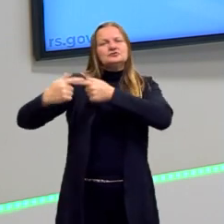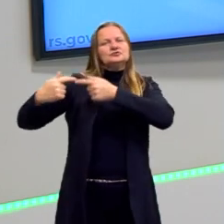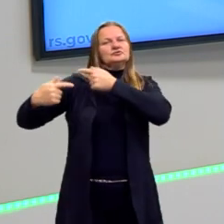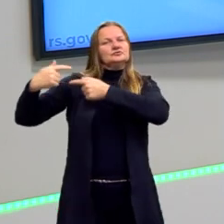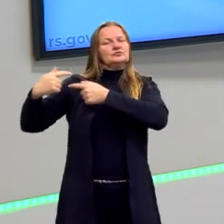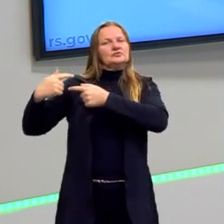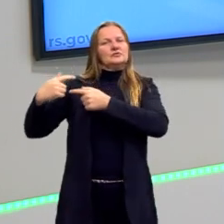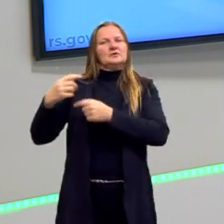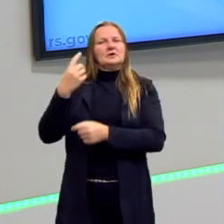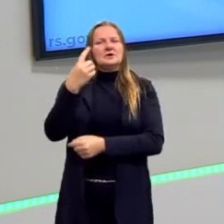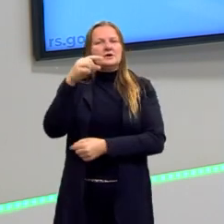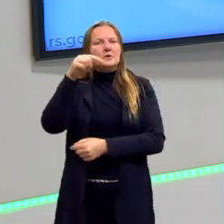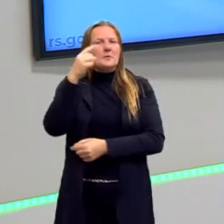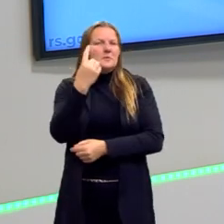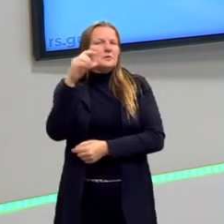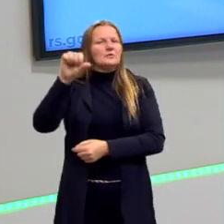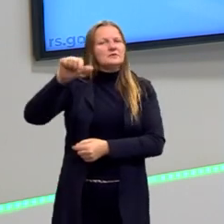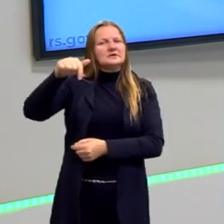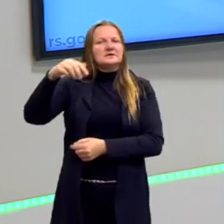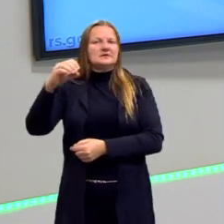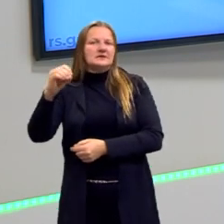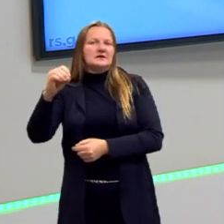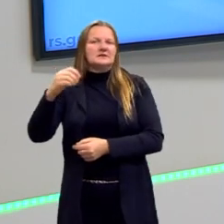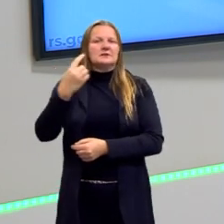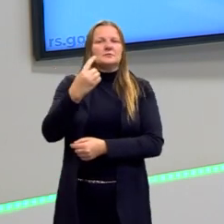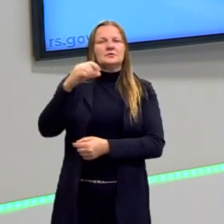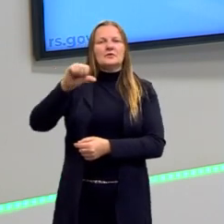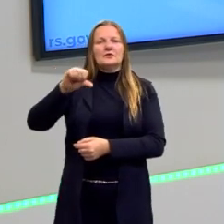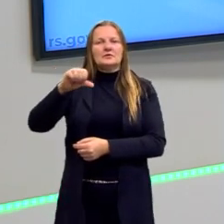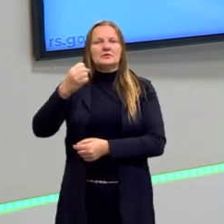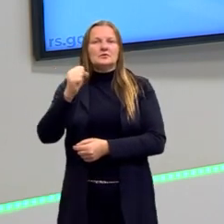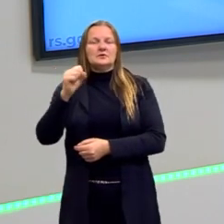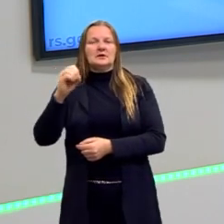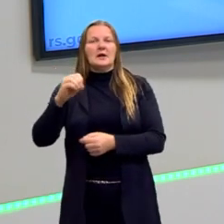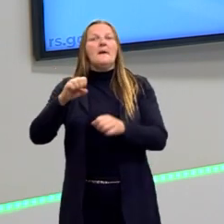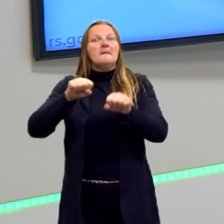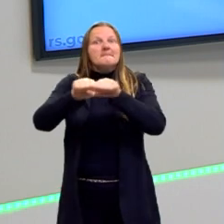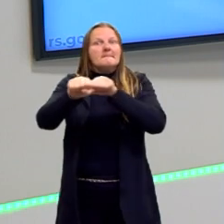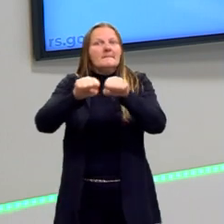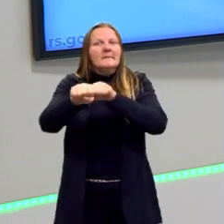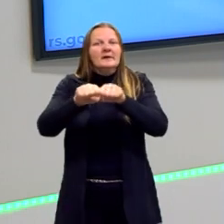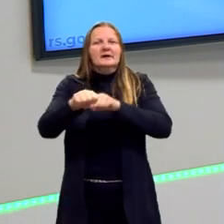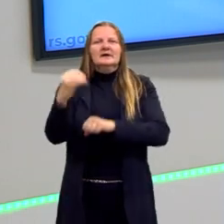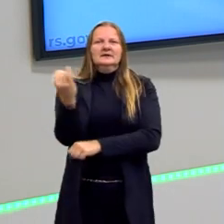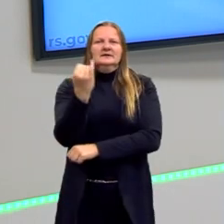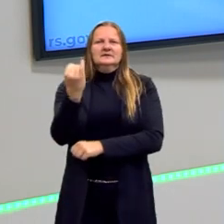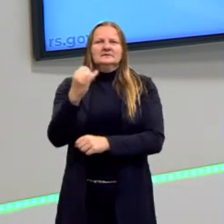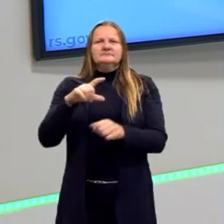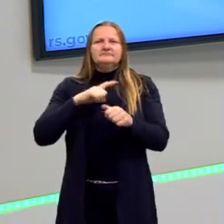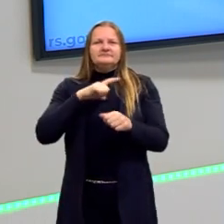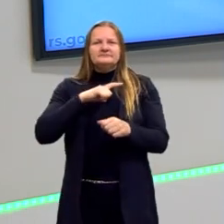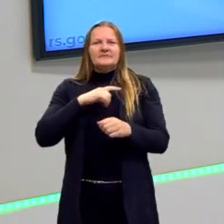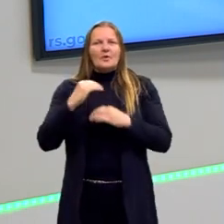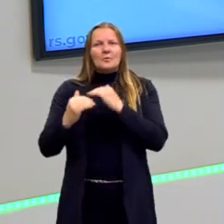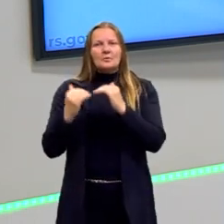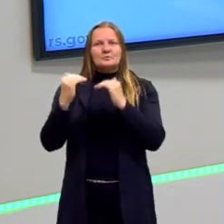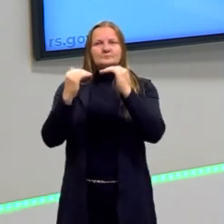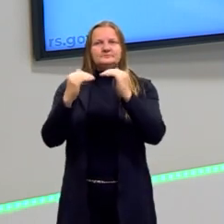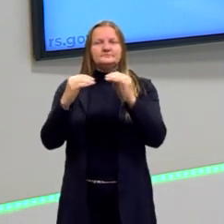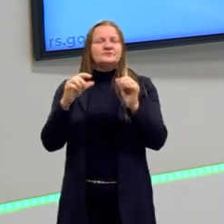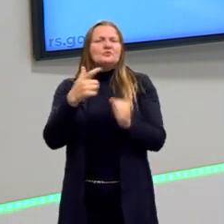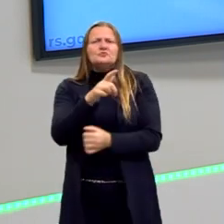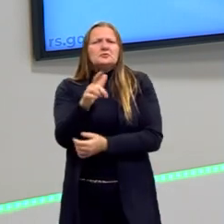80, a gente o via, era comum que a pessoa havia se formado. Hoje, esse processo não existe mais.